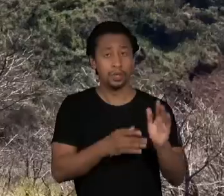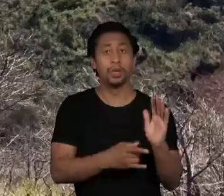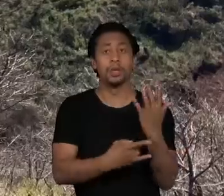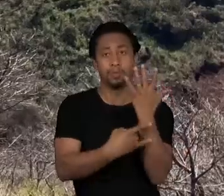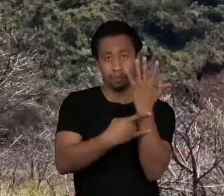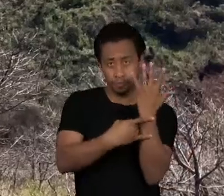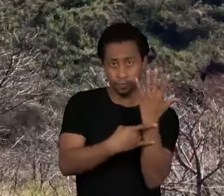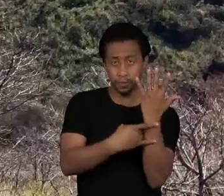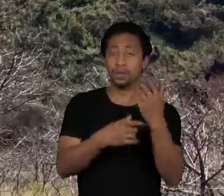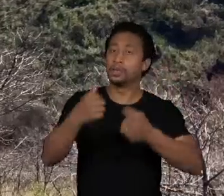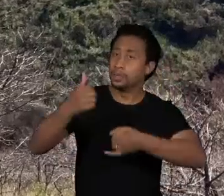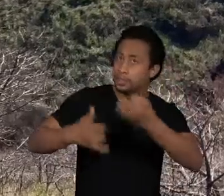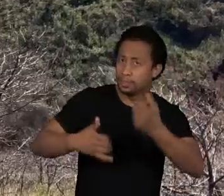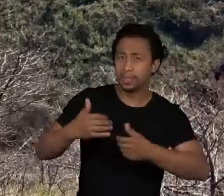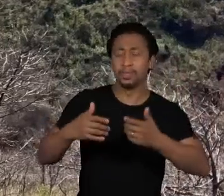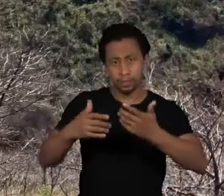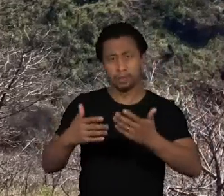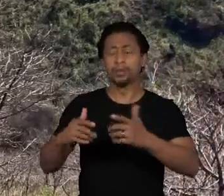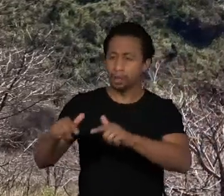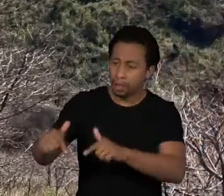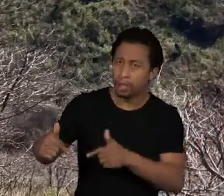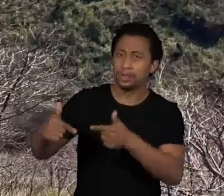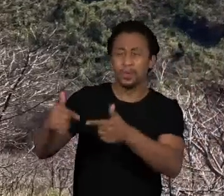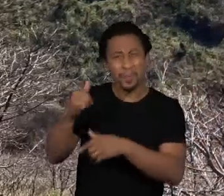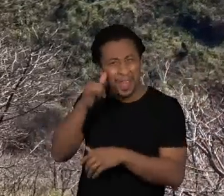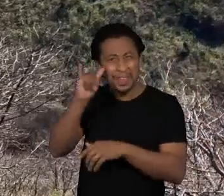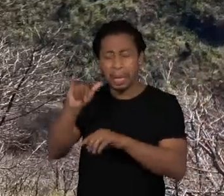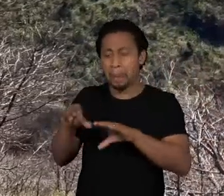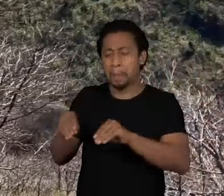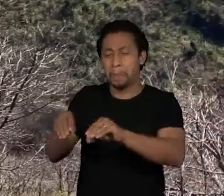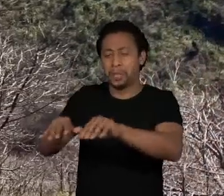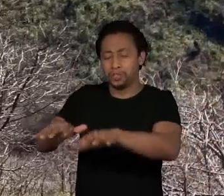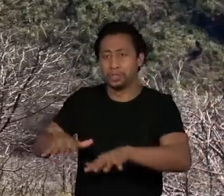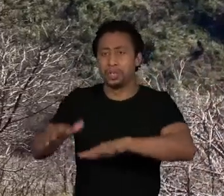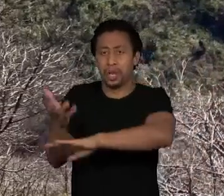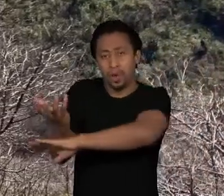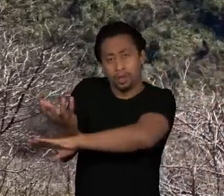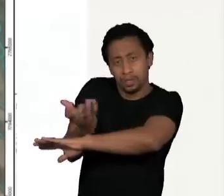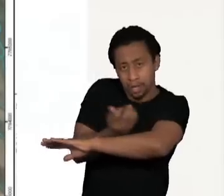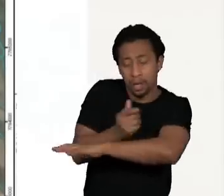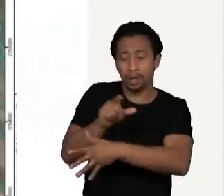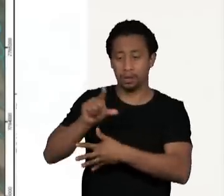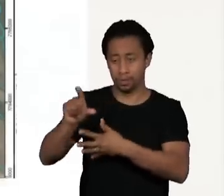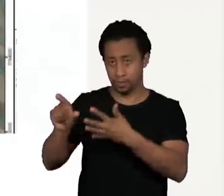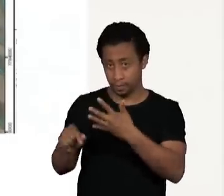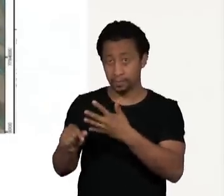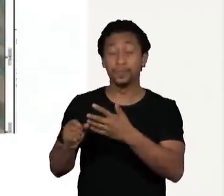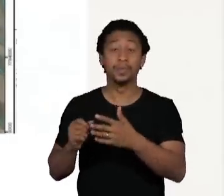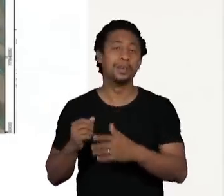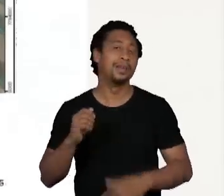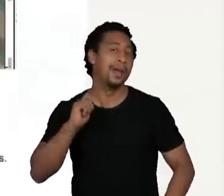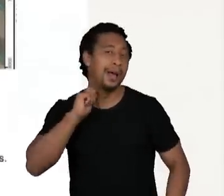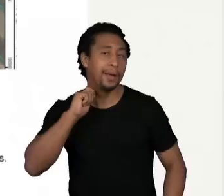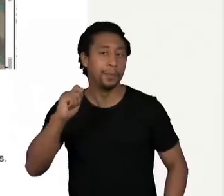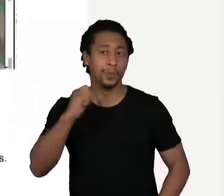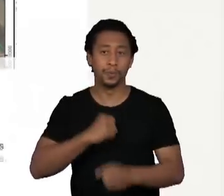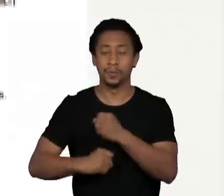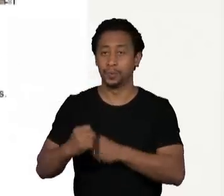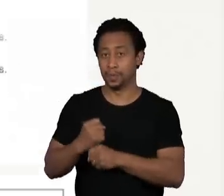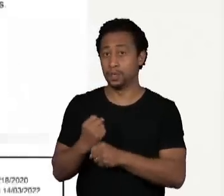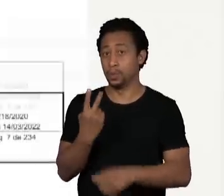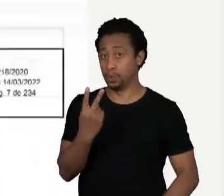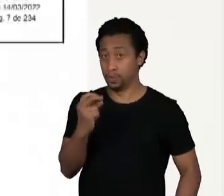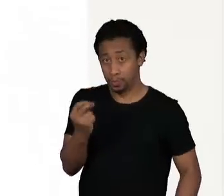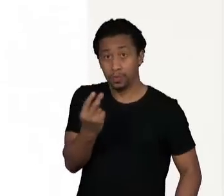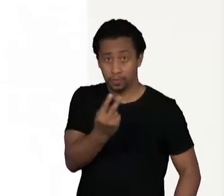um dos movimentos sociais contrários à mineração. Em abril de 2022, o governo de Minas autorizou o